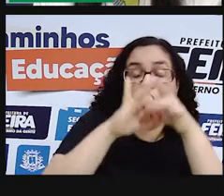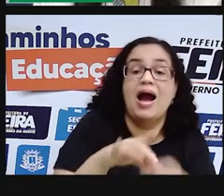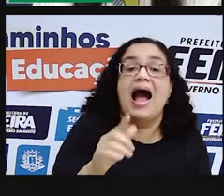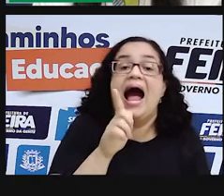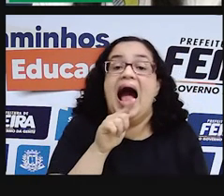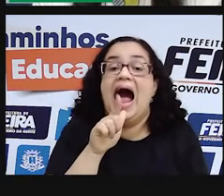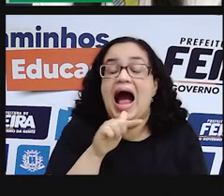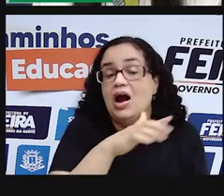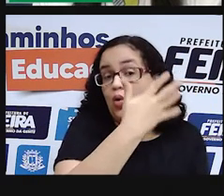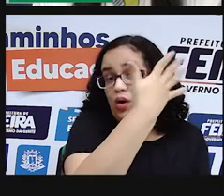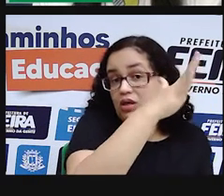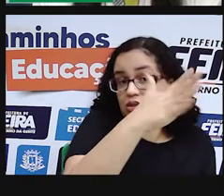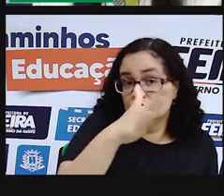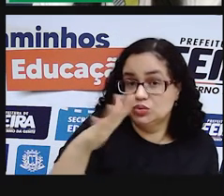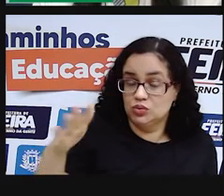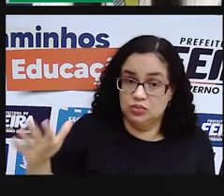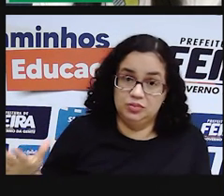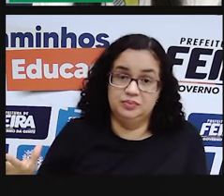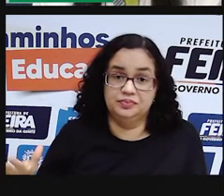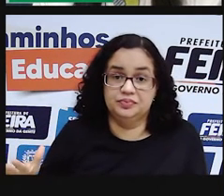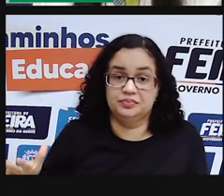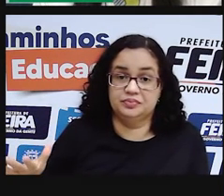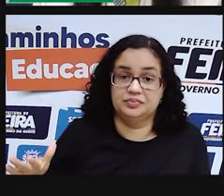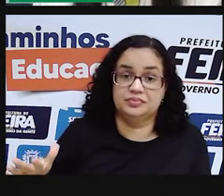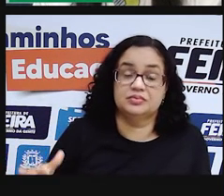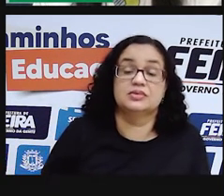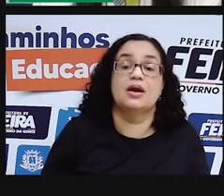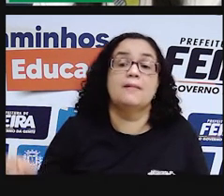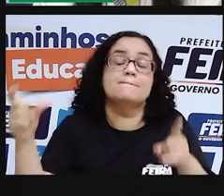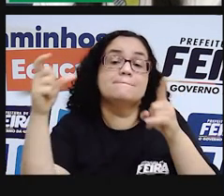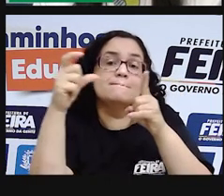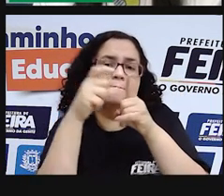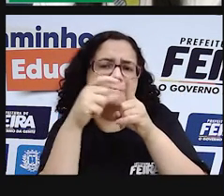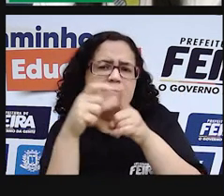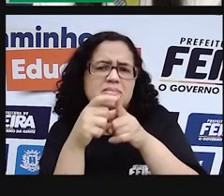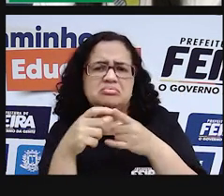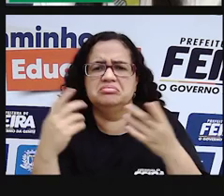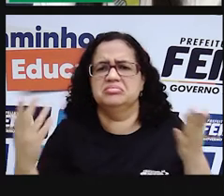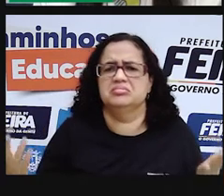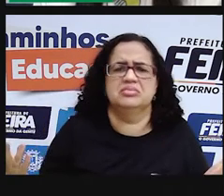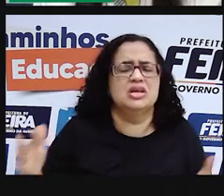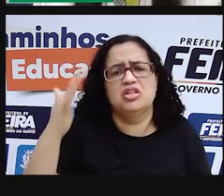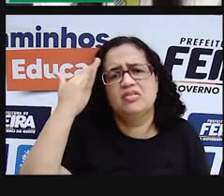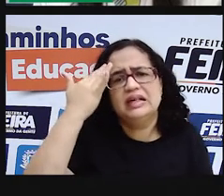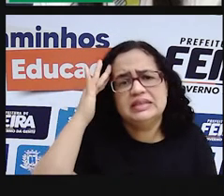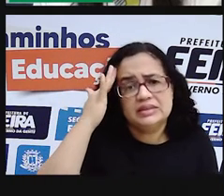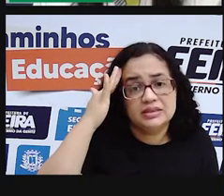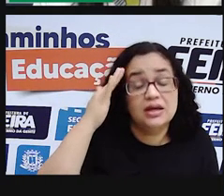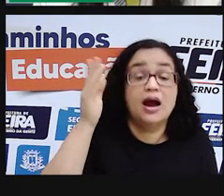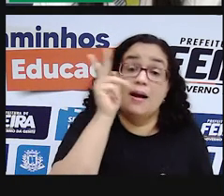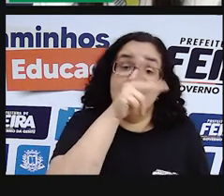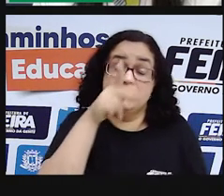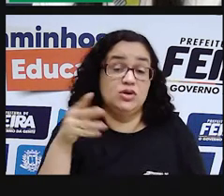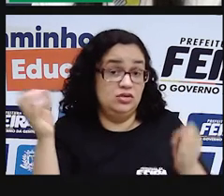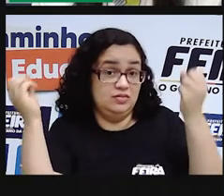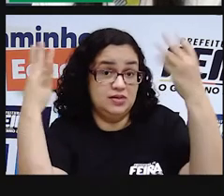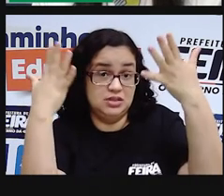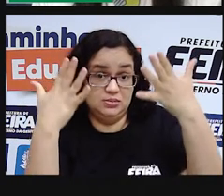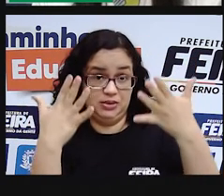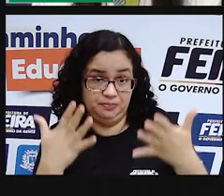do mar. Olha só que definição cheia de palavras que às vezes a gente não vai entender, mas a Pro vai explicar.